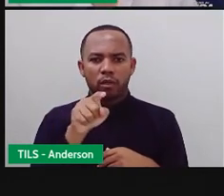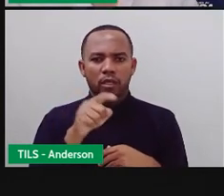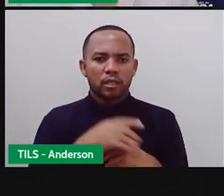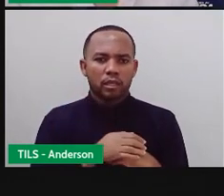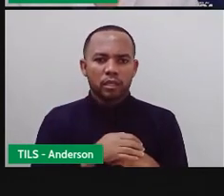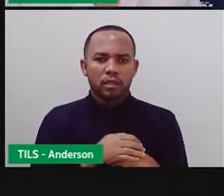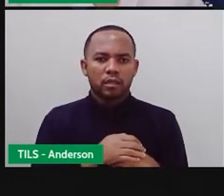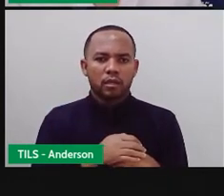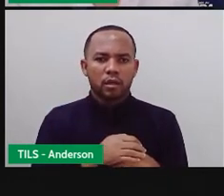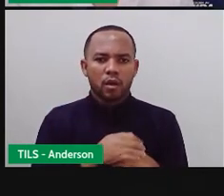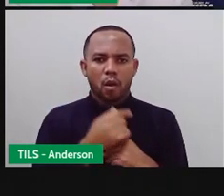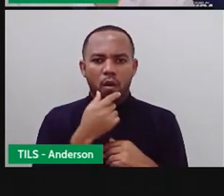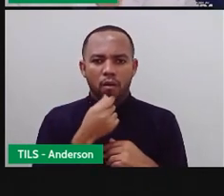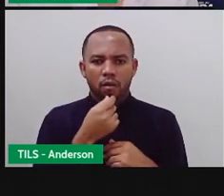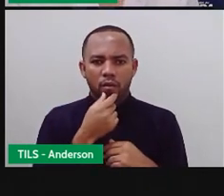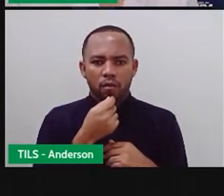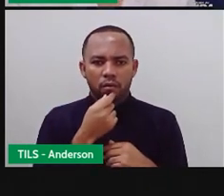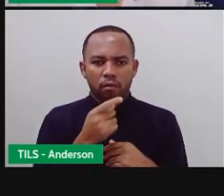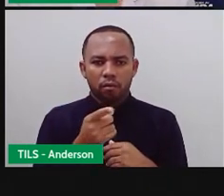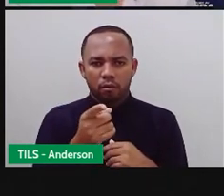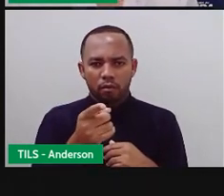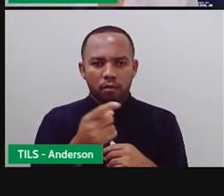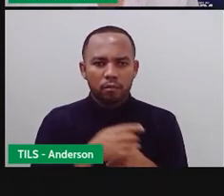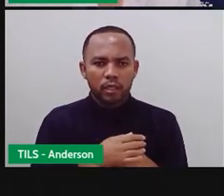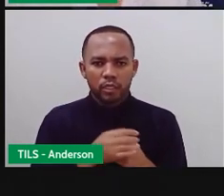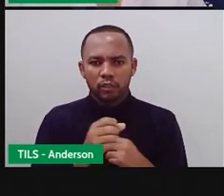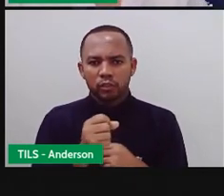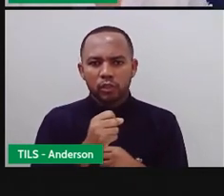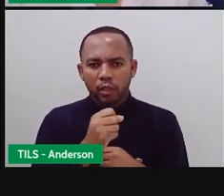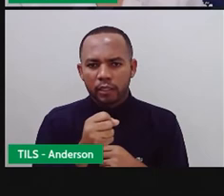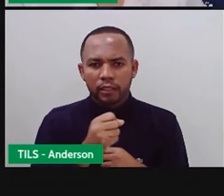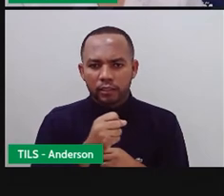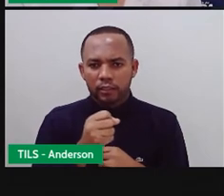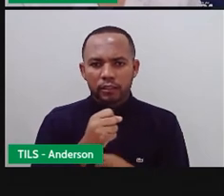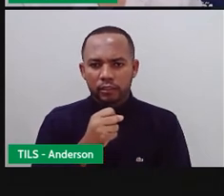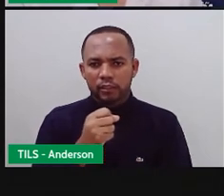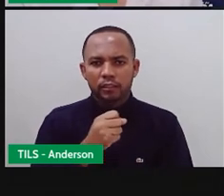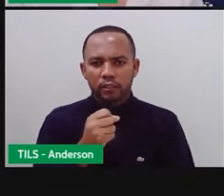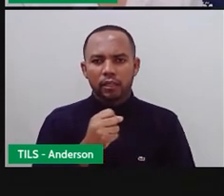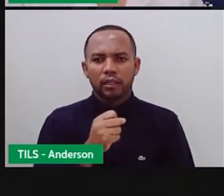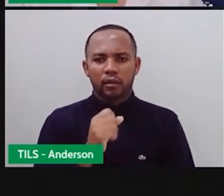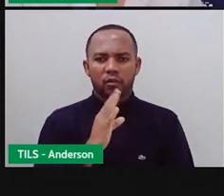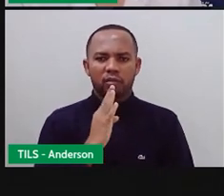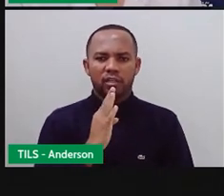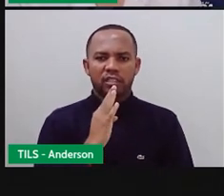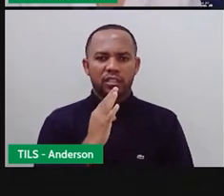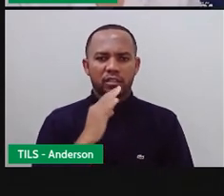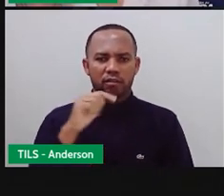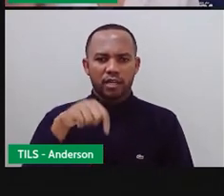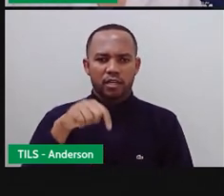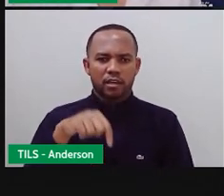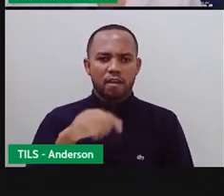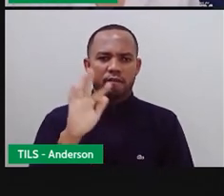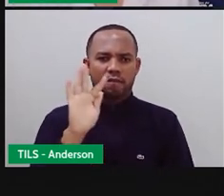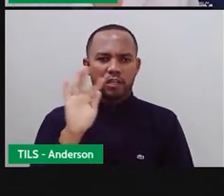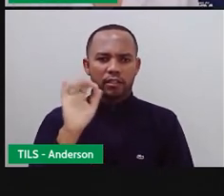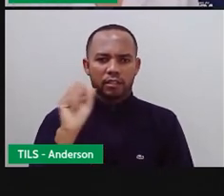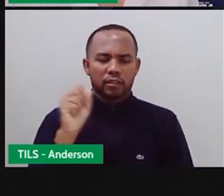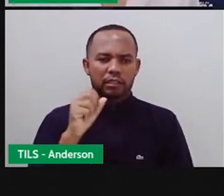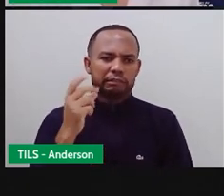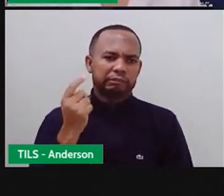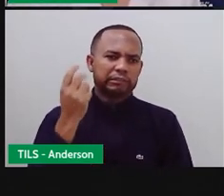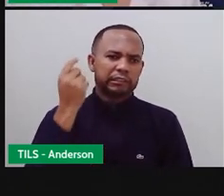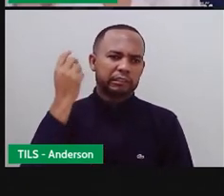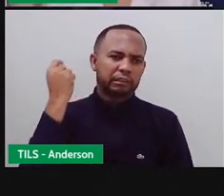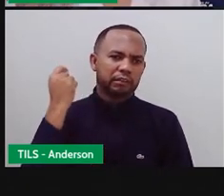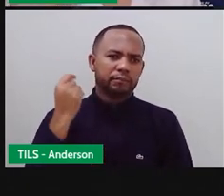querido Zé Coió. É um jornalista bem antigo da nossa cidade, um jornal também muito antigo,